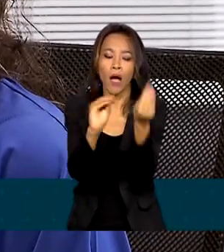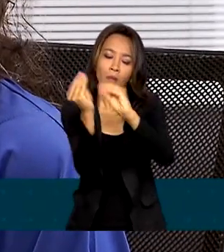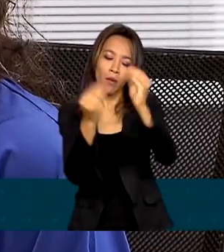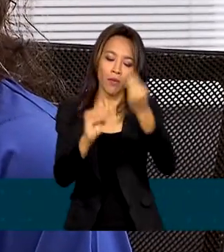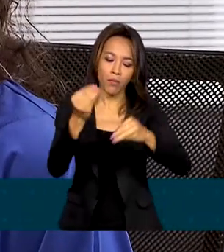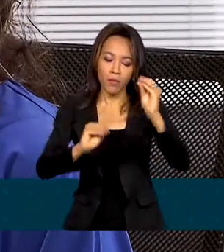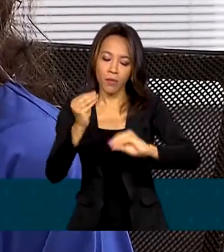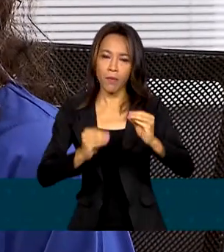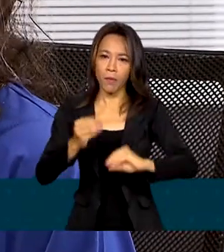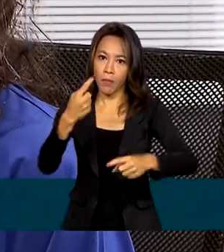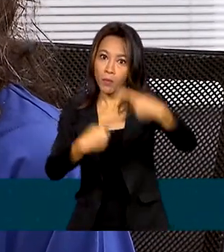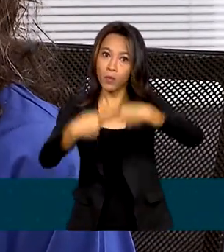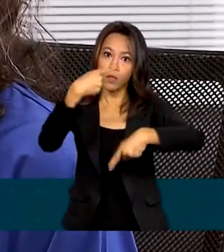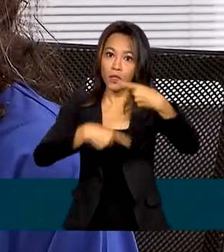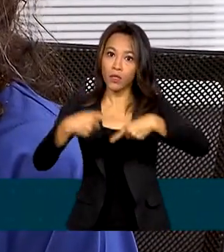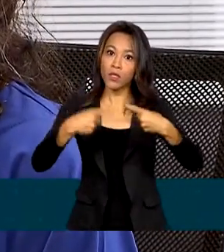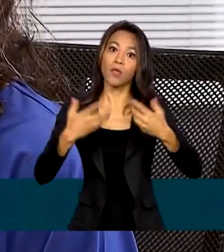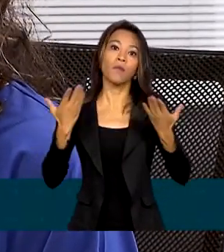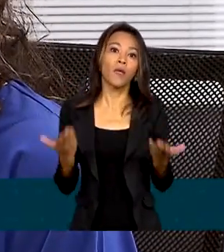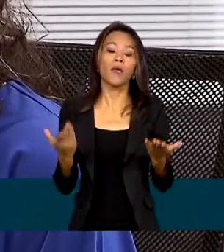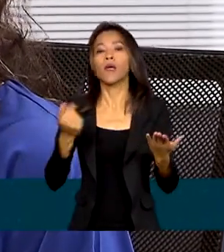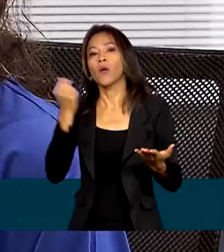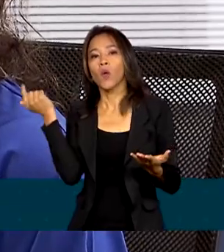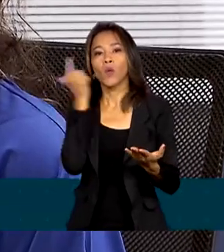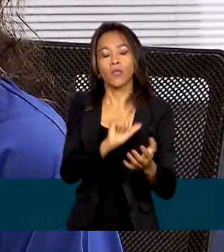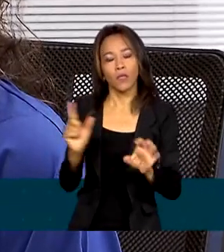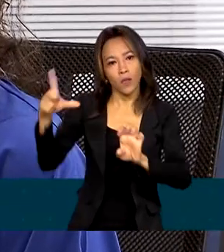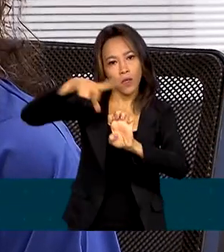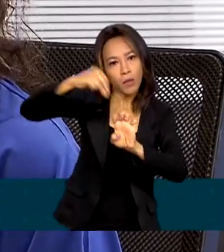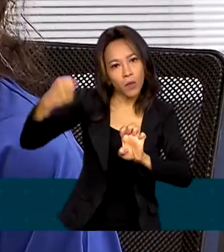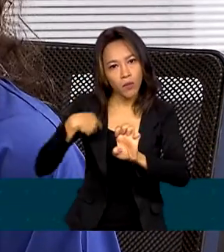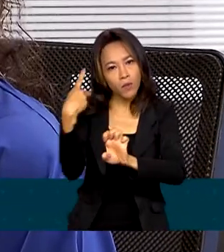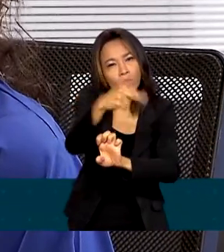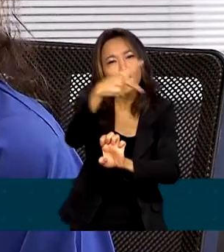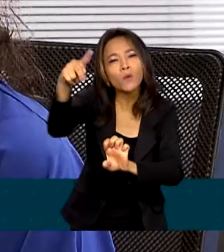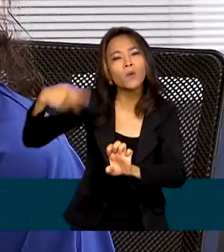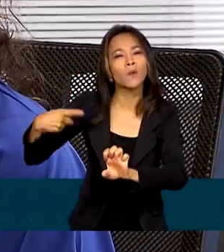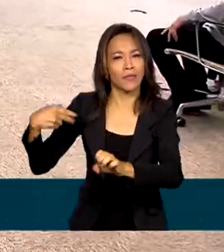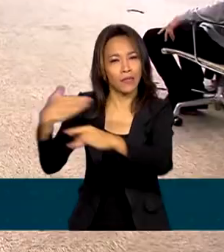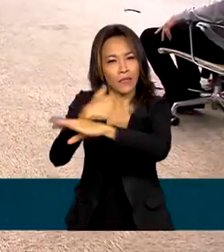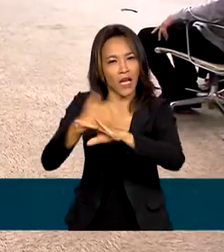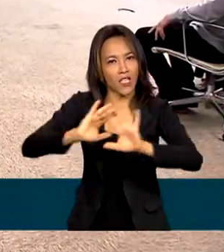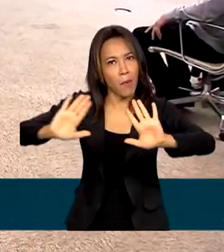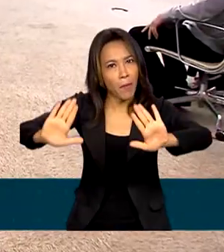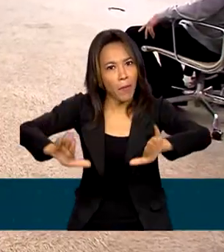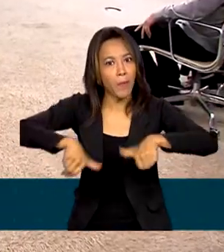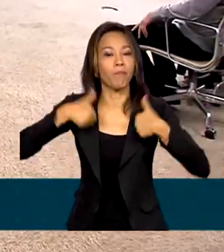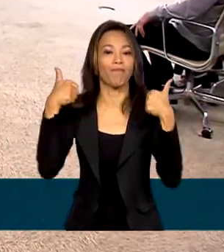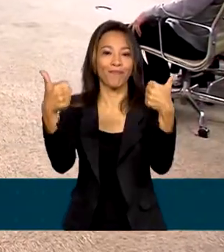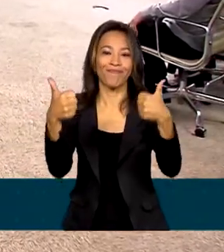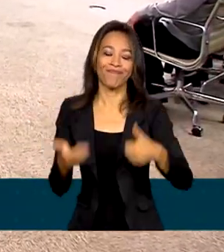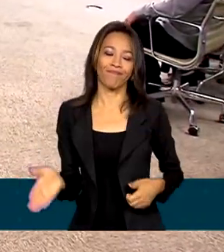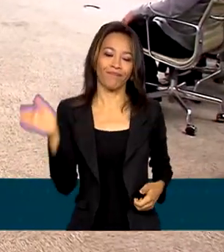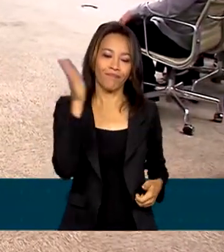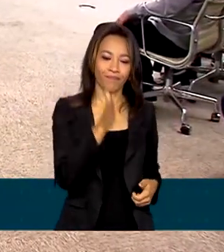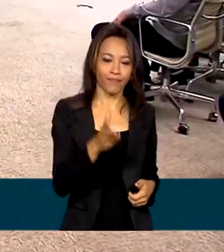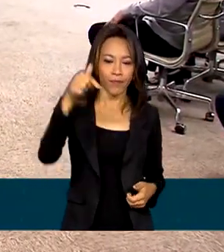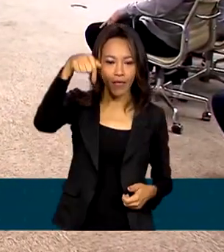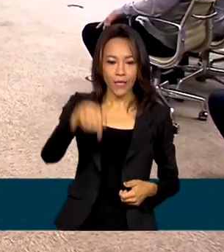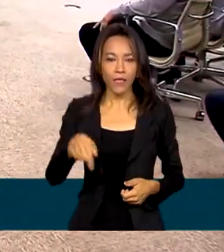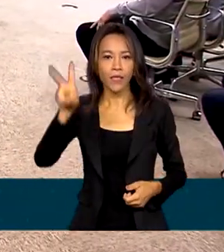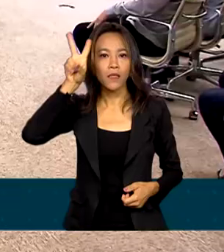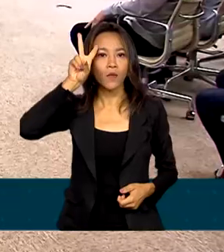para que o ecossistema de empreendedorismo na sua cidade potencialize. E, nesta segunda-feira, foi